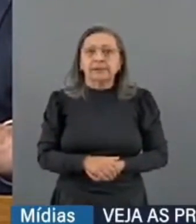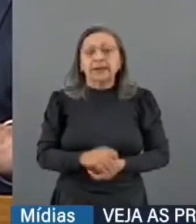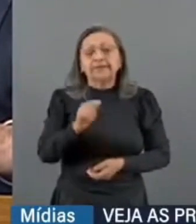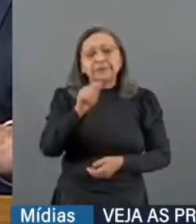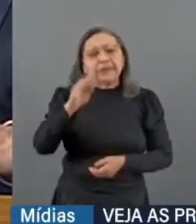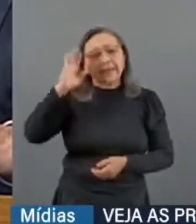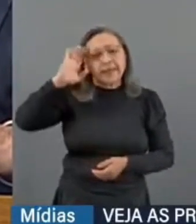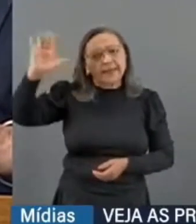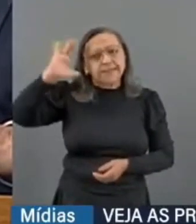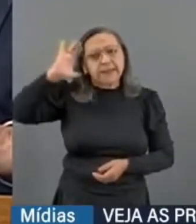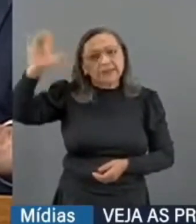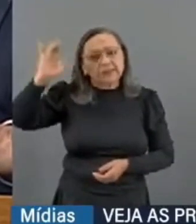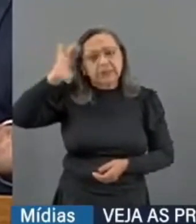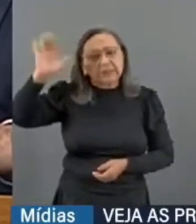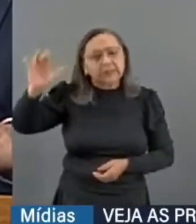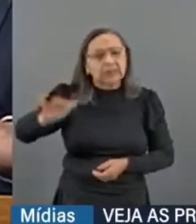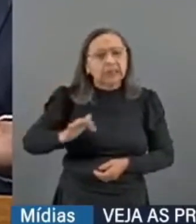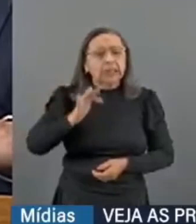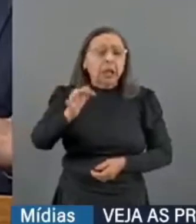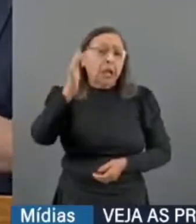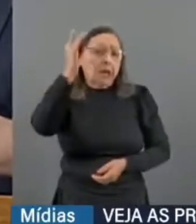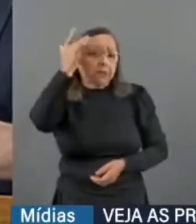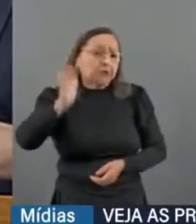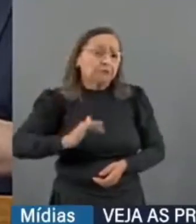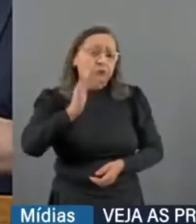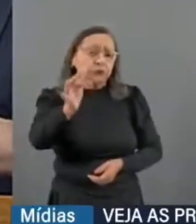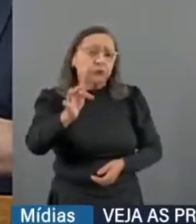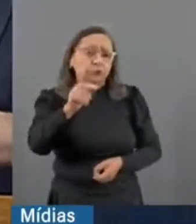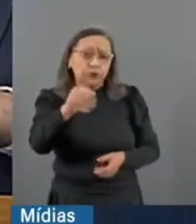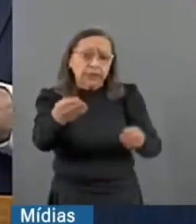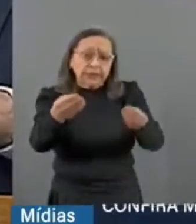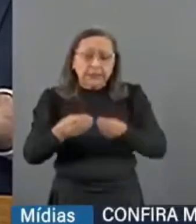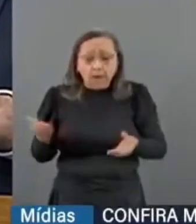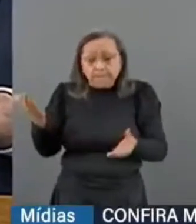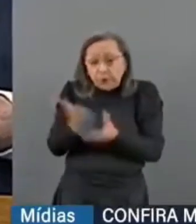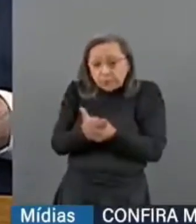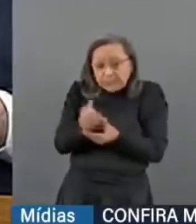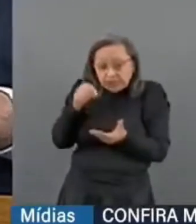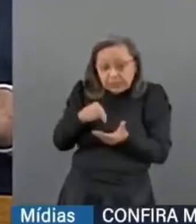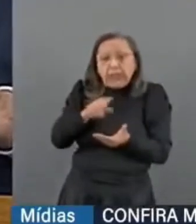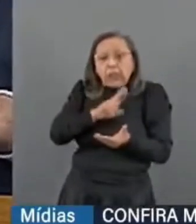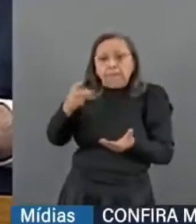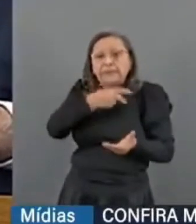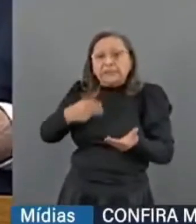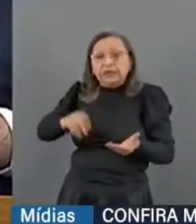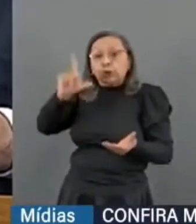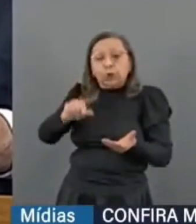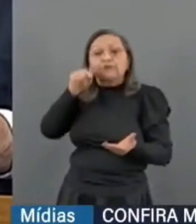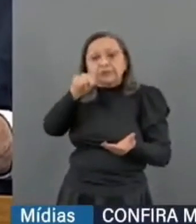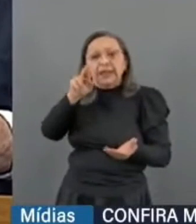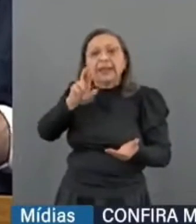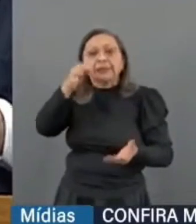Imagina que amanhã chegue para o senhor um processo do presidente Lula, para o senhor julgar.